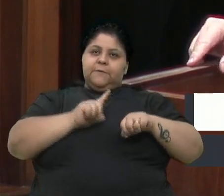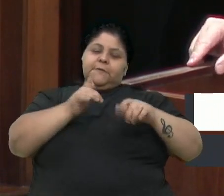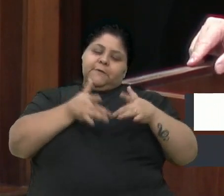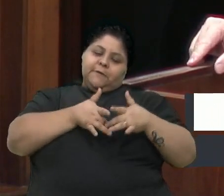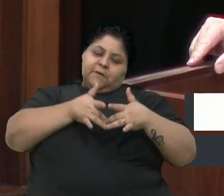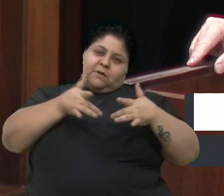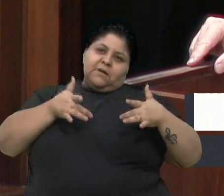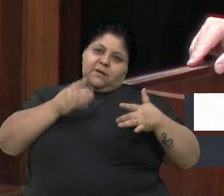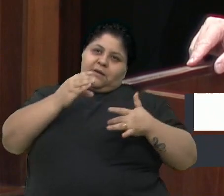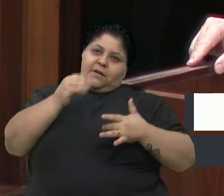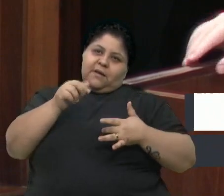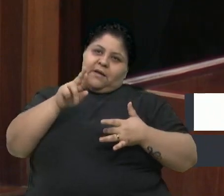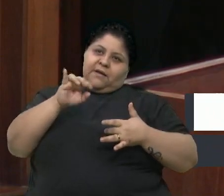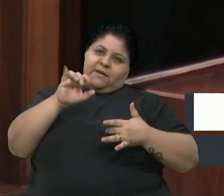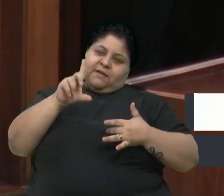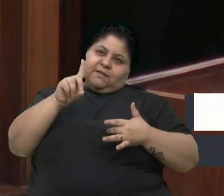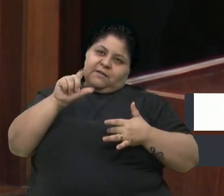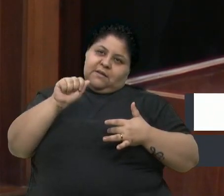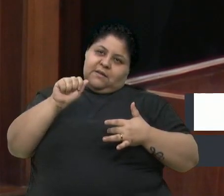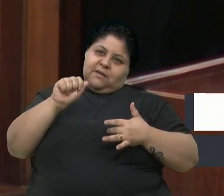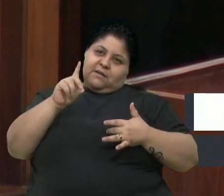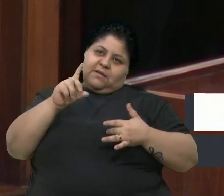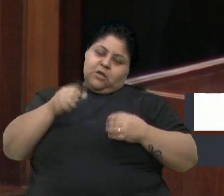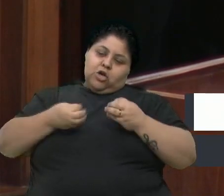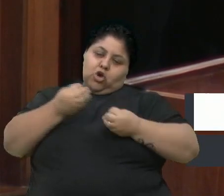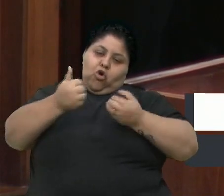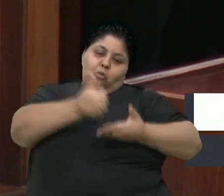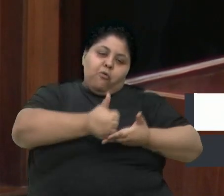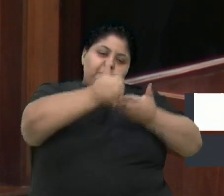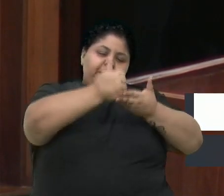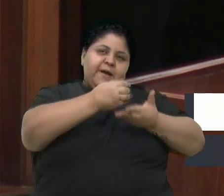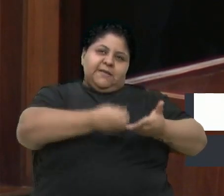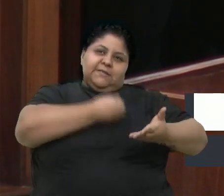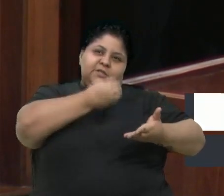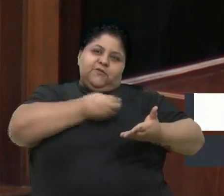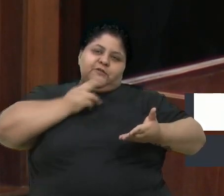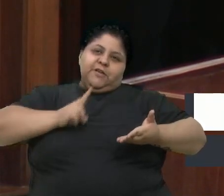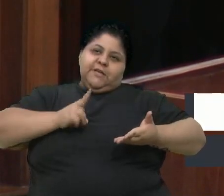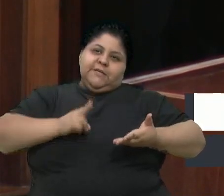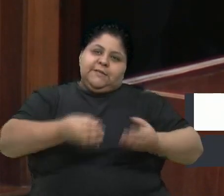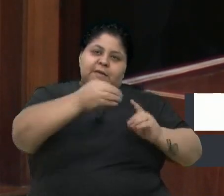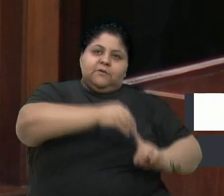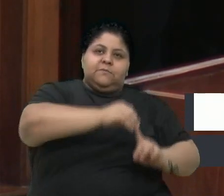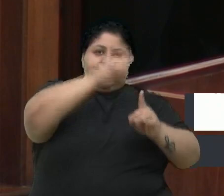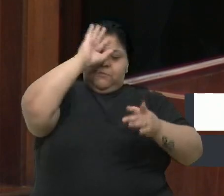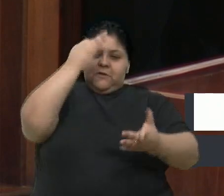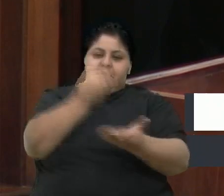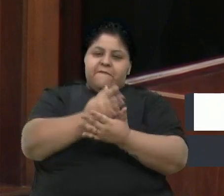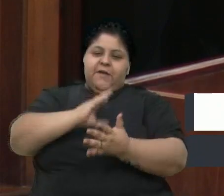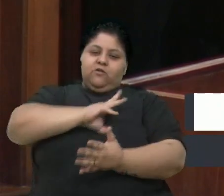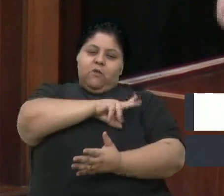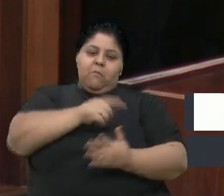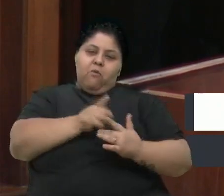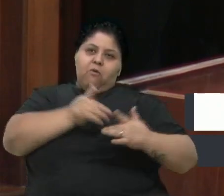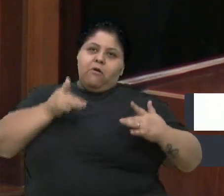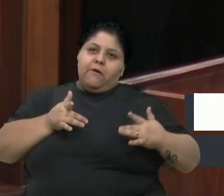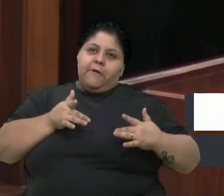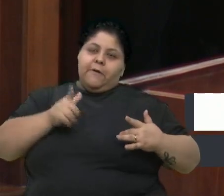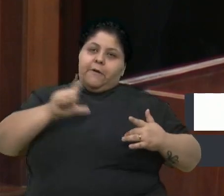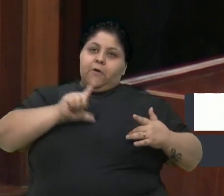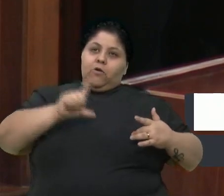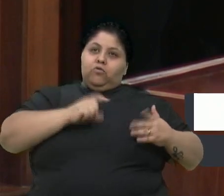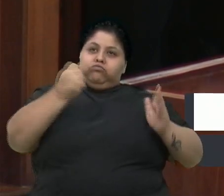filosofia de vida e seguem os princípios da fé, do amor e da fraternidade, sendo que os símbolos e